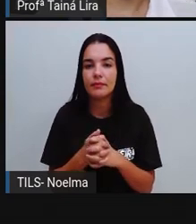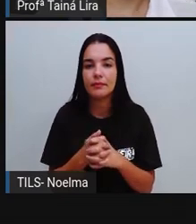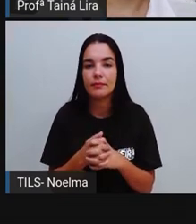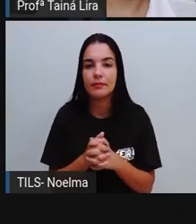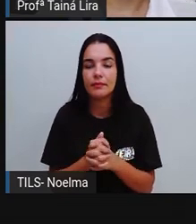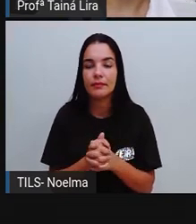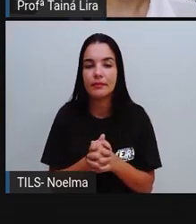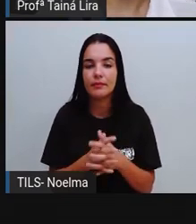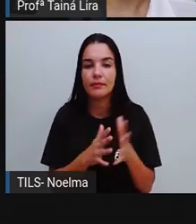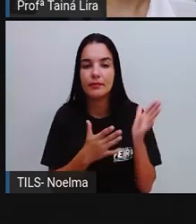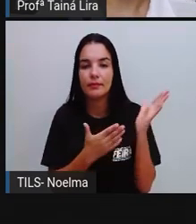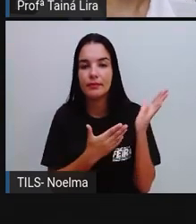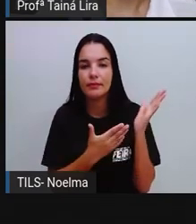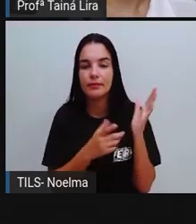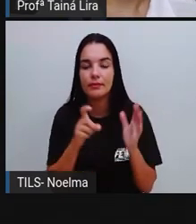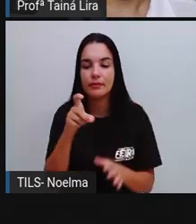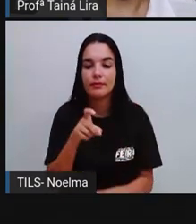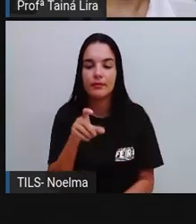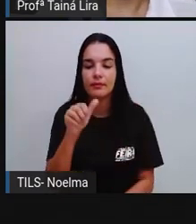cheio de,